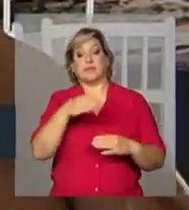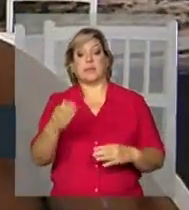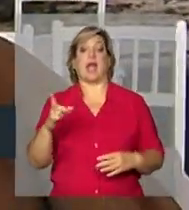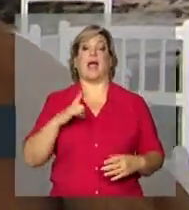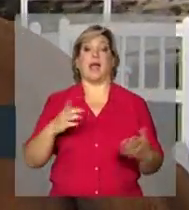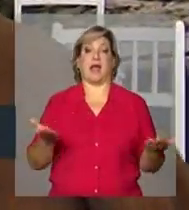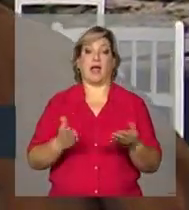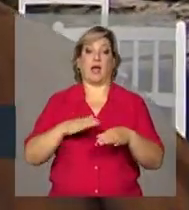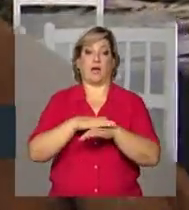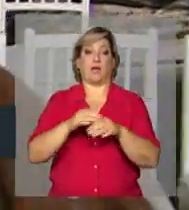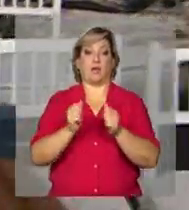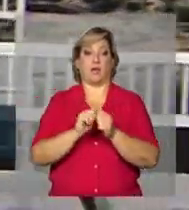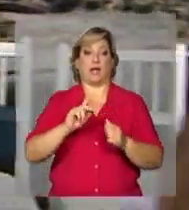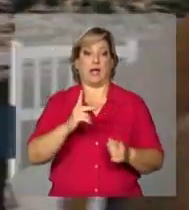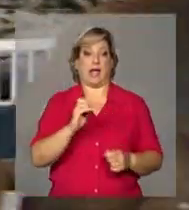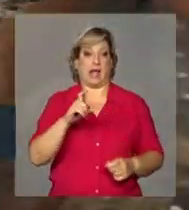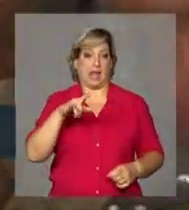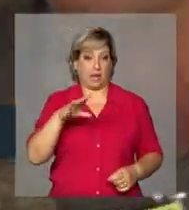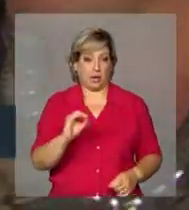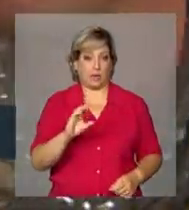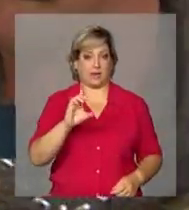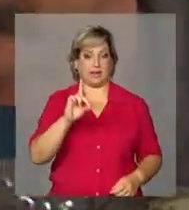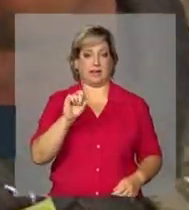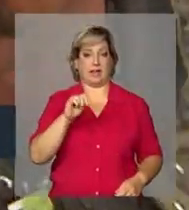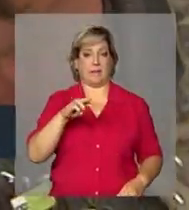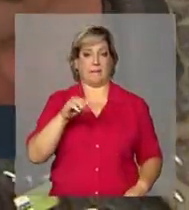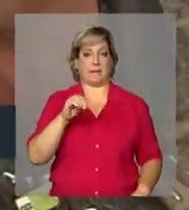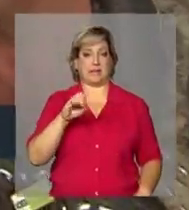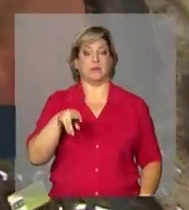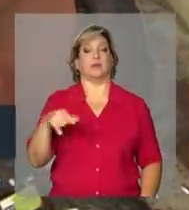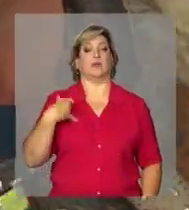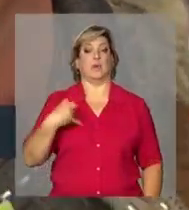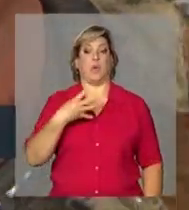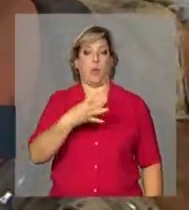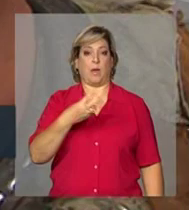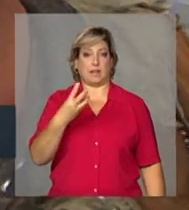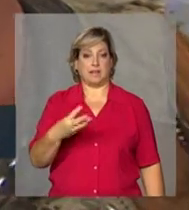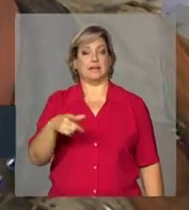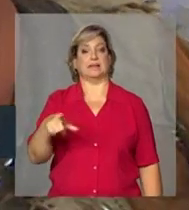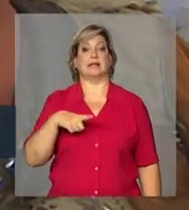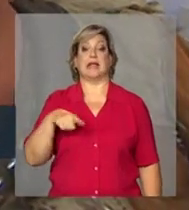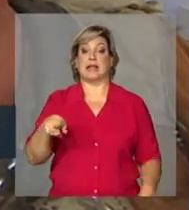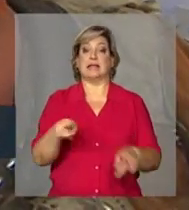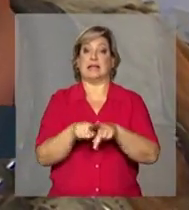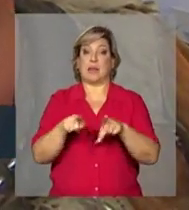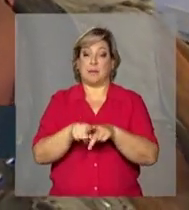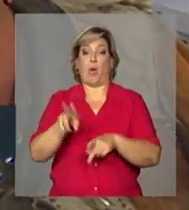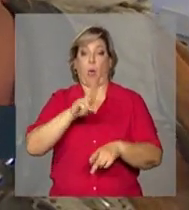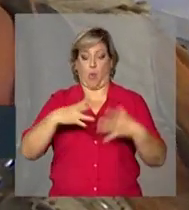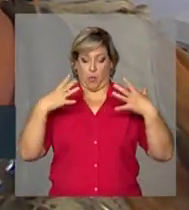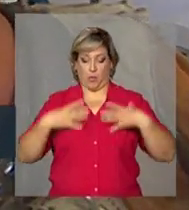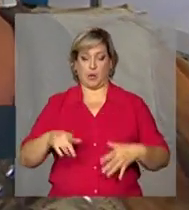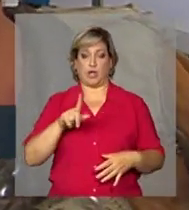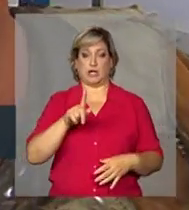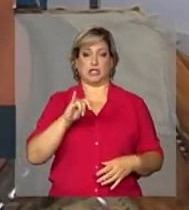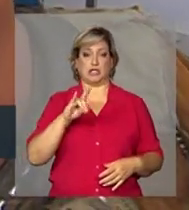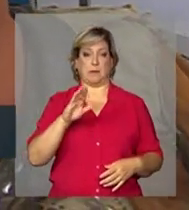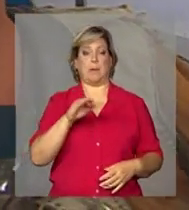conversar com Hélio Damasceno, de 43 anos, e além de usar o gibão, ele também é tocador,